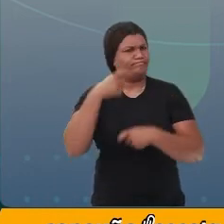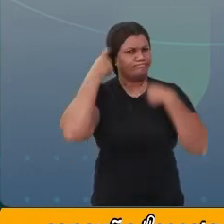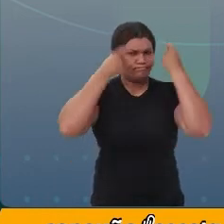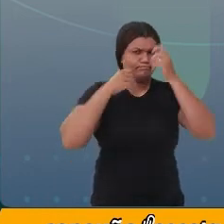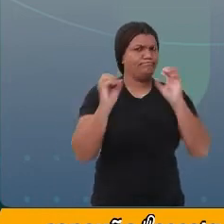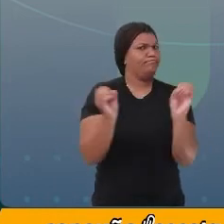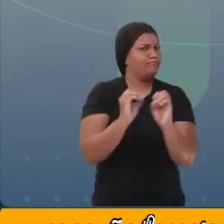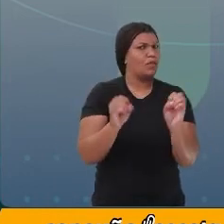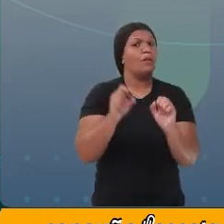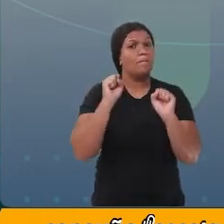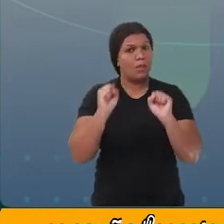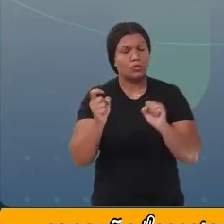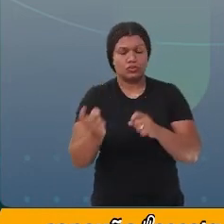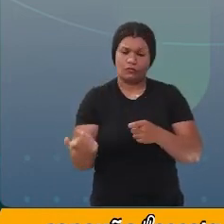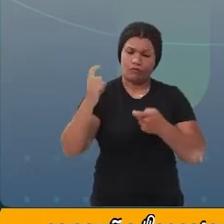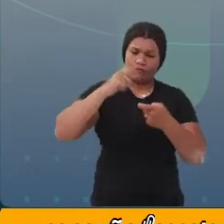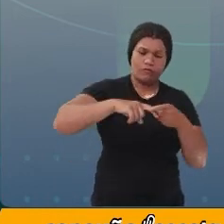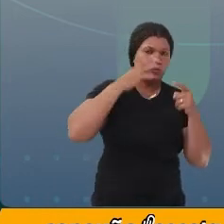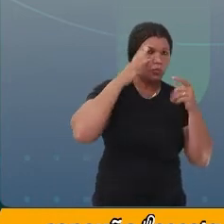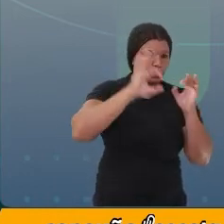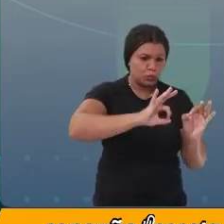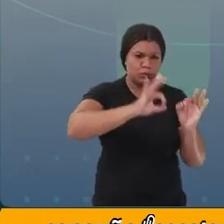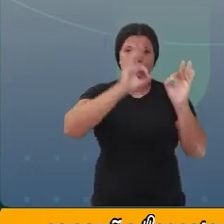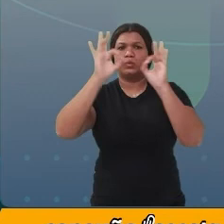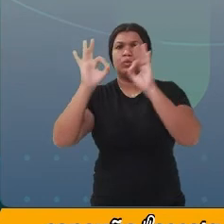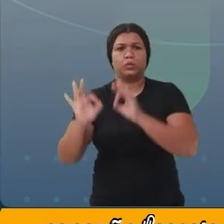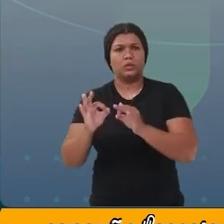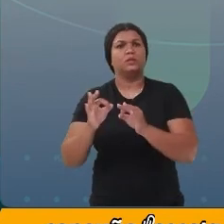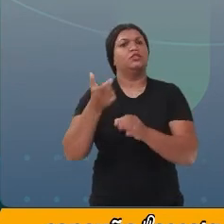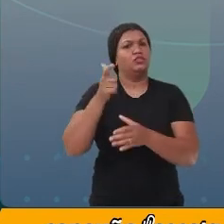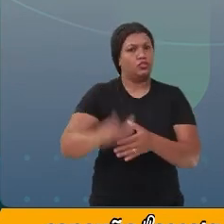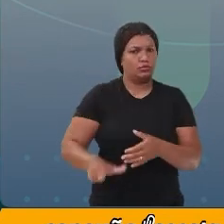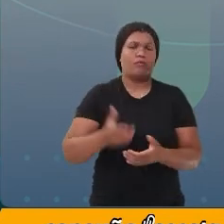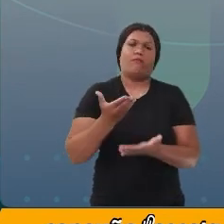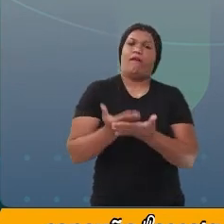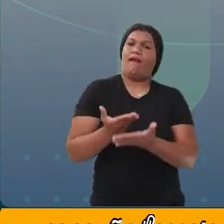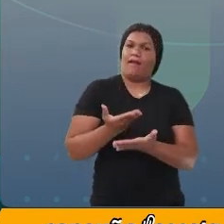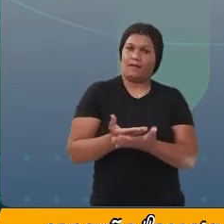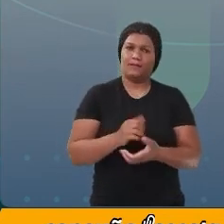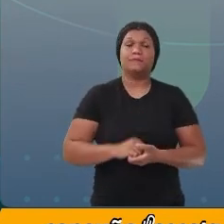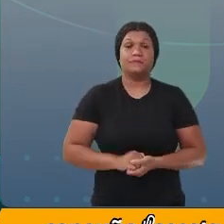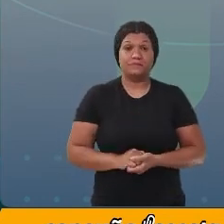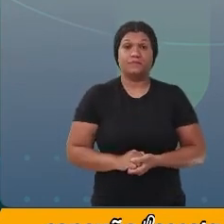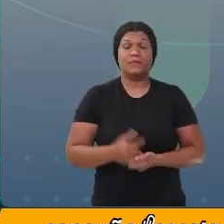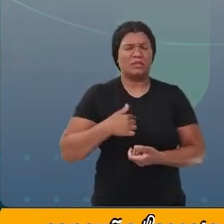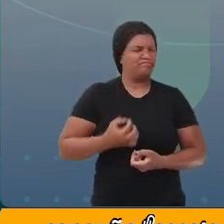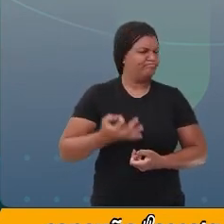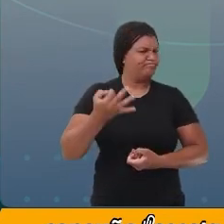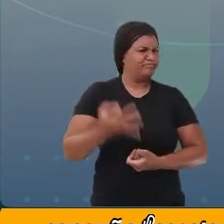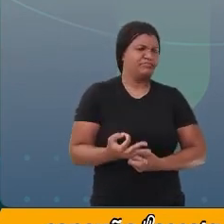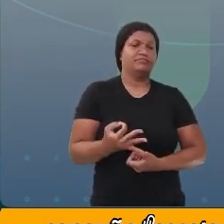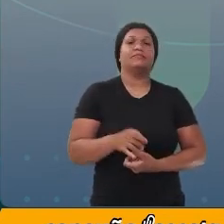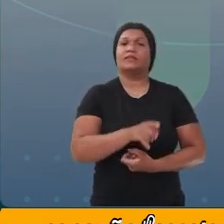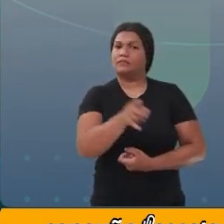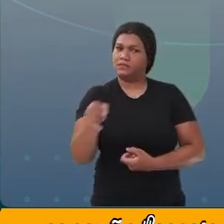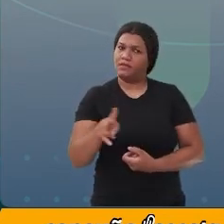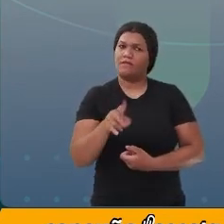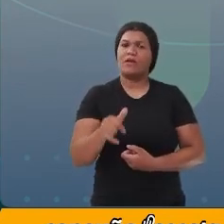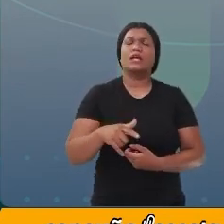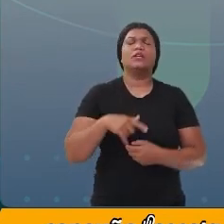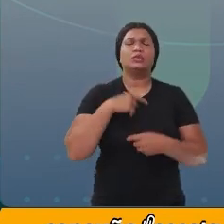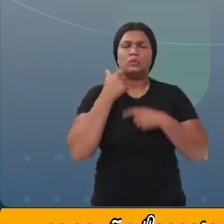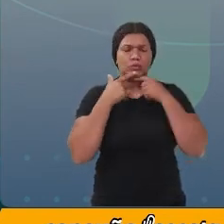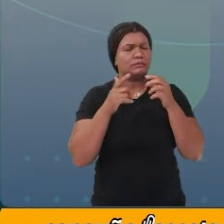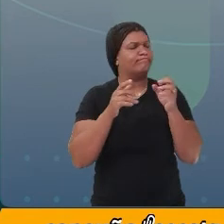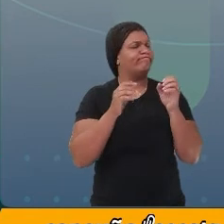preocupe. É só voltar aqui na nossa videoaula e assistir novamente. Tenho certeza que você vai tirar